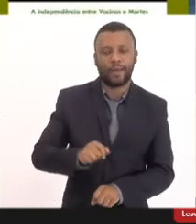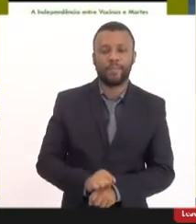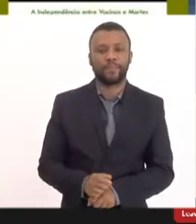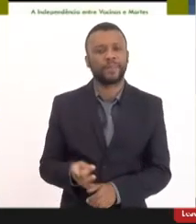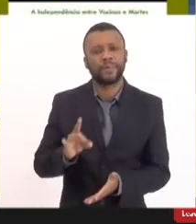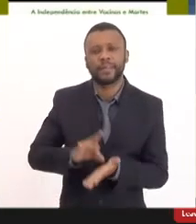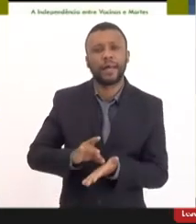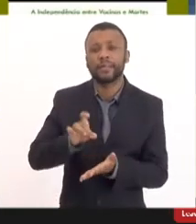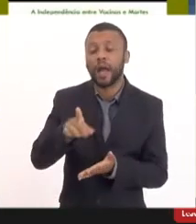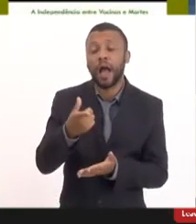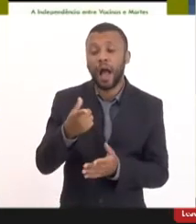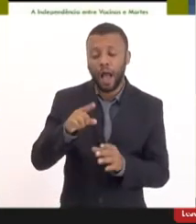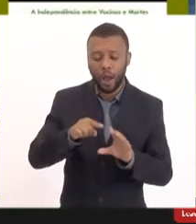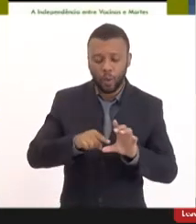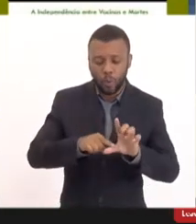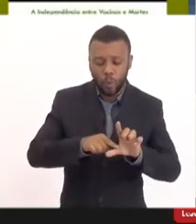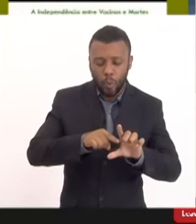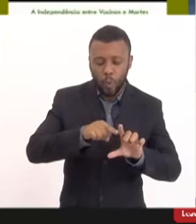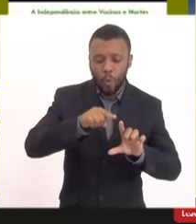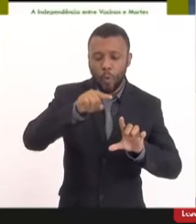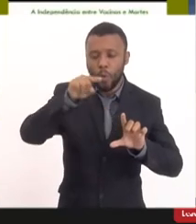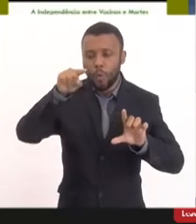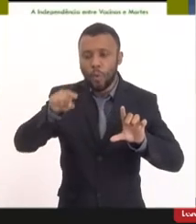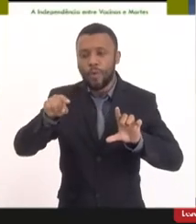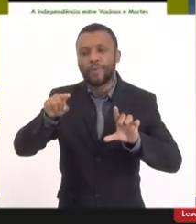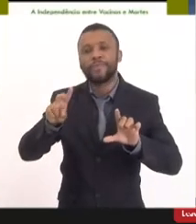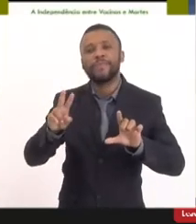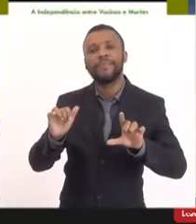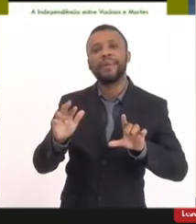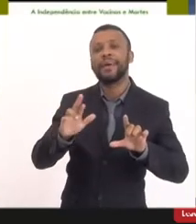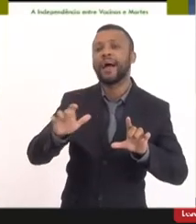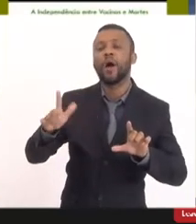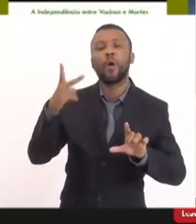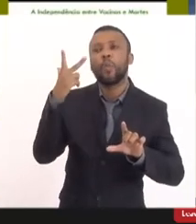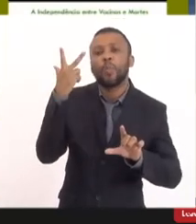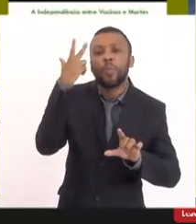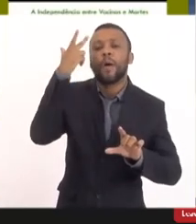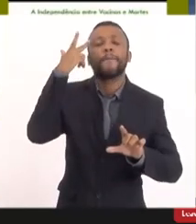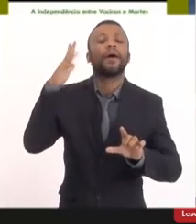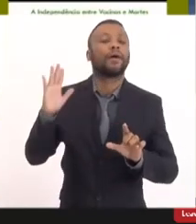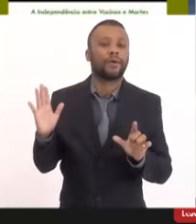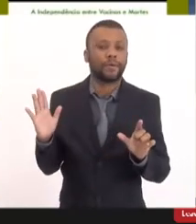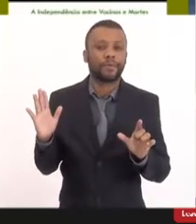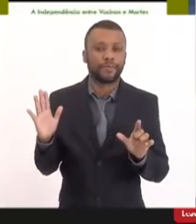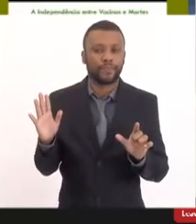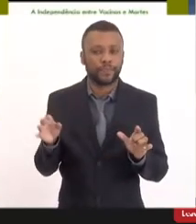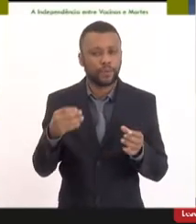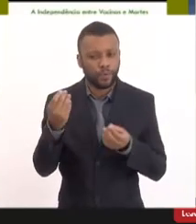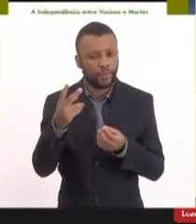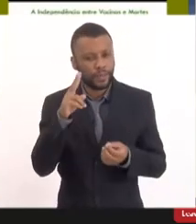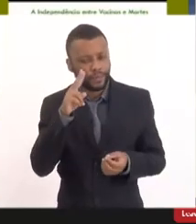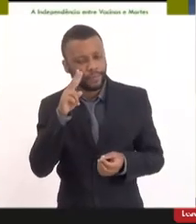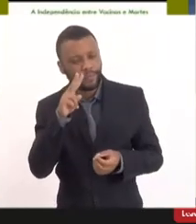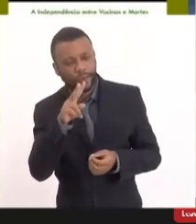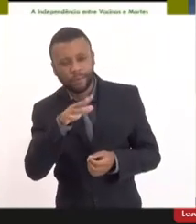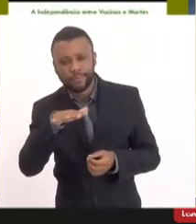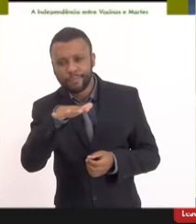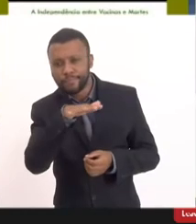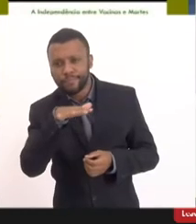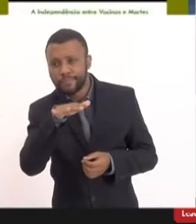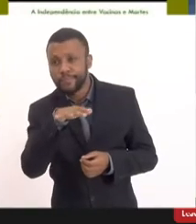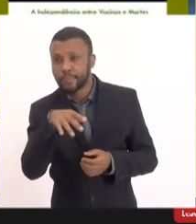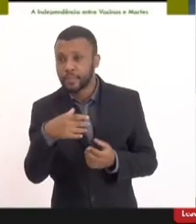normal então o que está acontecendo aqui está o gráfico que a gente bem vê a distribuição de